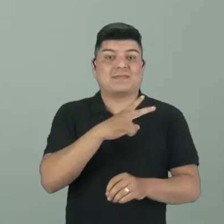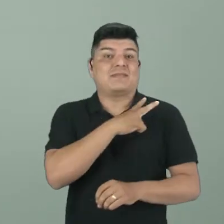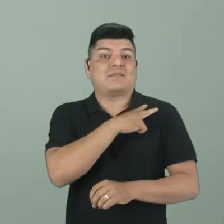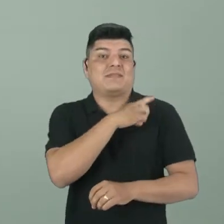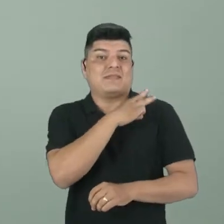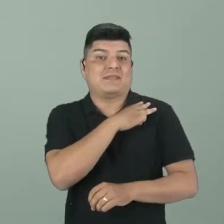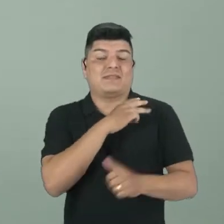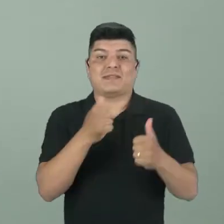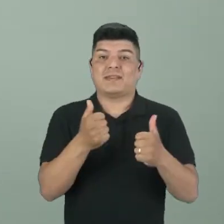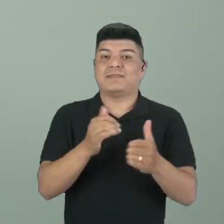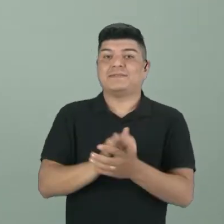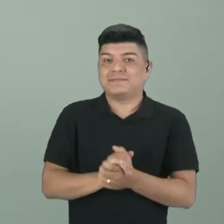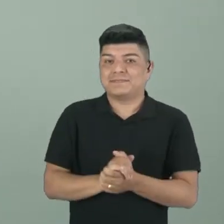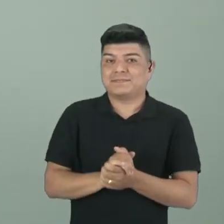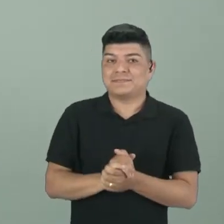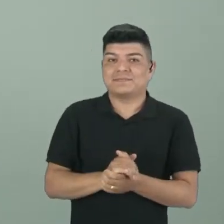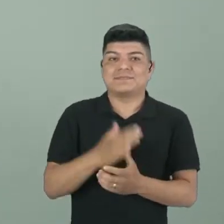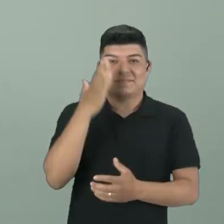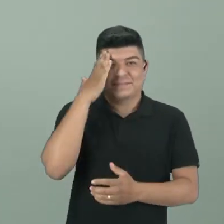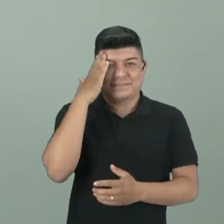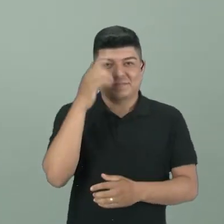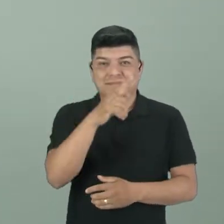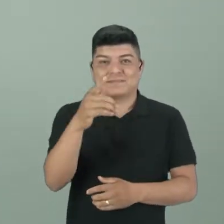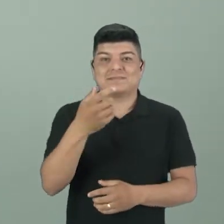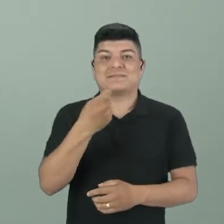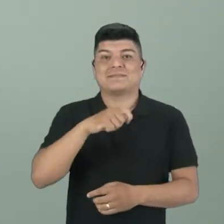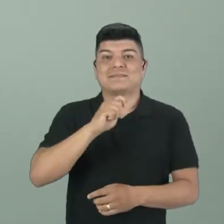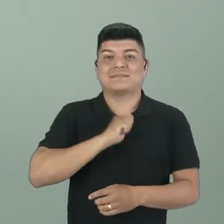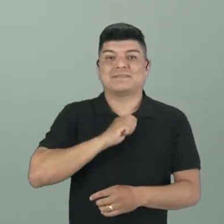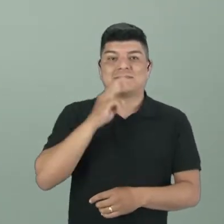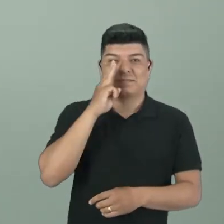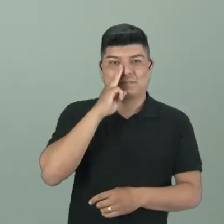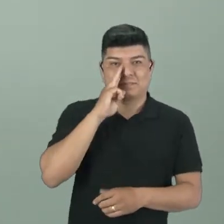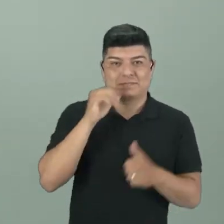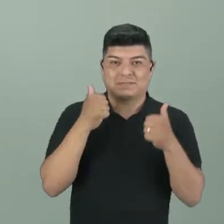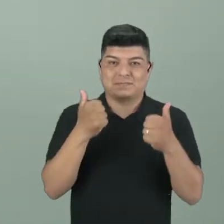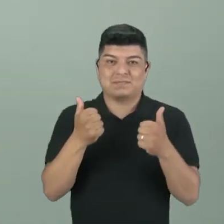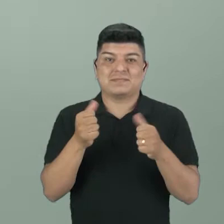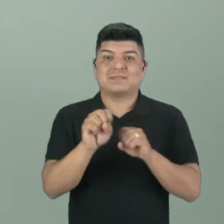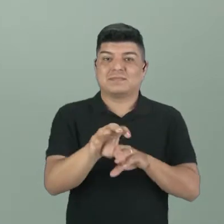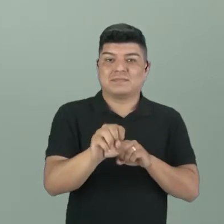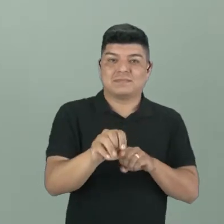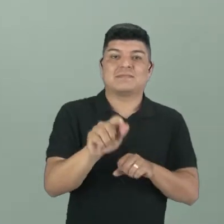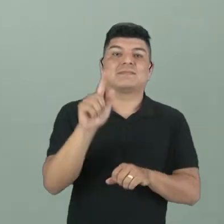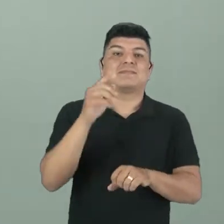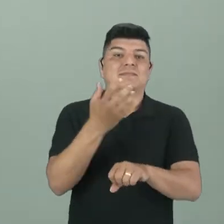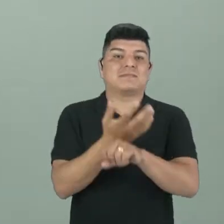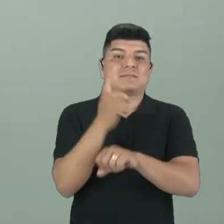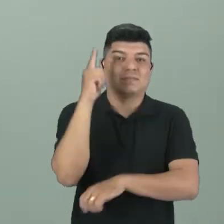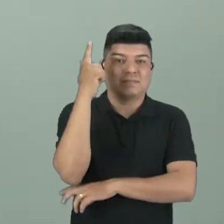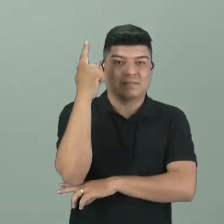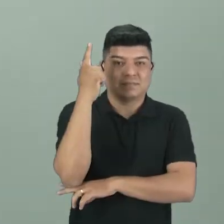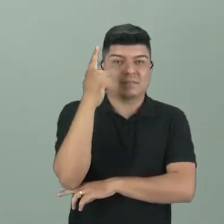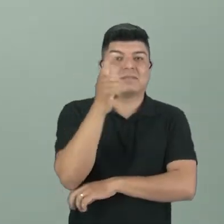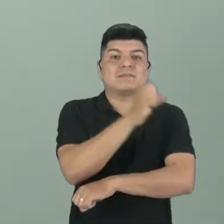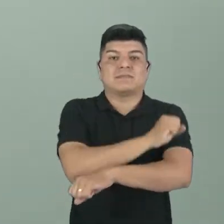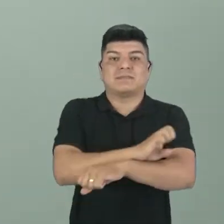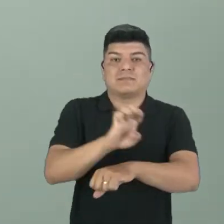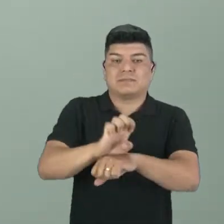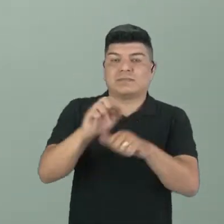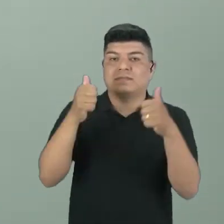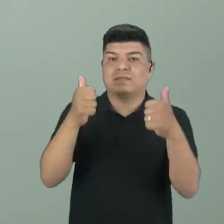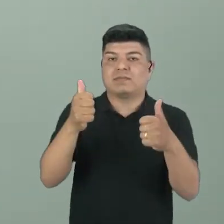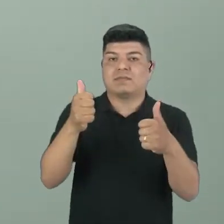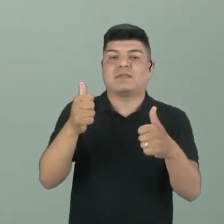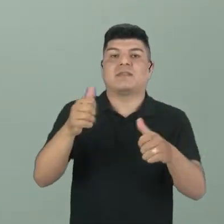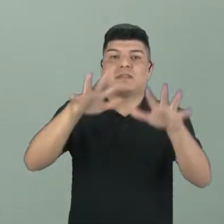do Ensino Médio. Como vocês já sabem, eu sou a professora Miriam Lira e ministro aulas de Geografia na Rede Estadual do Estado do Acre.